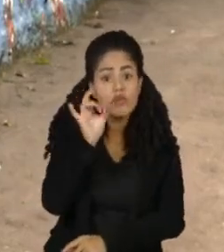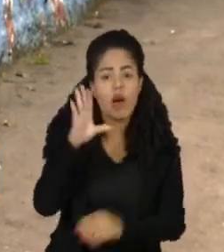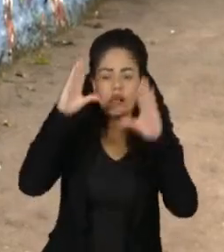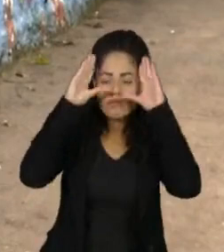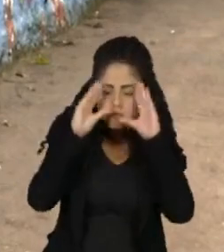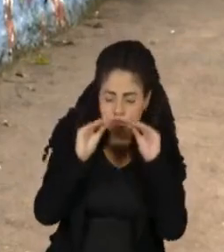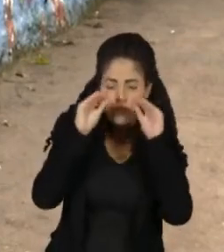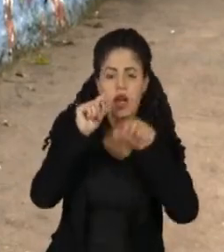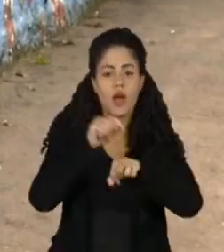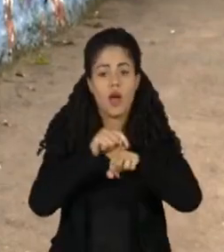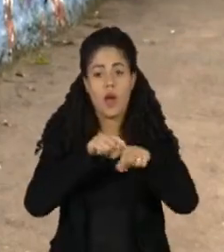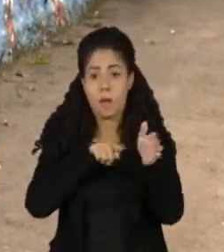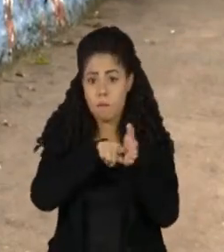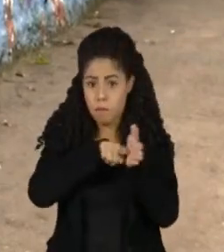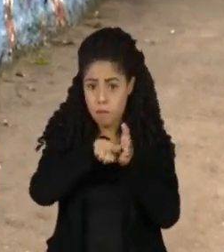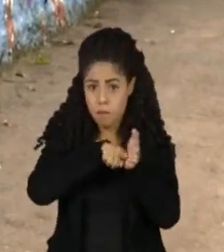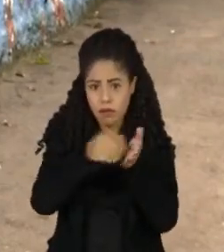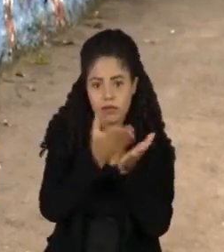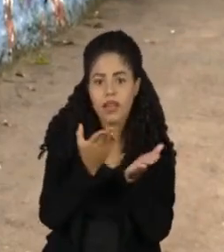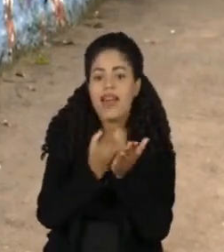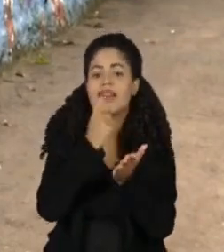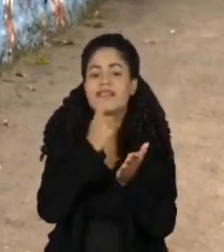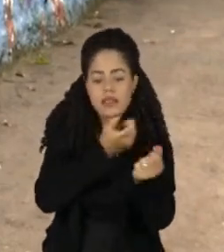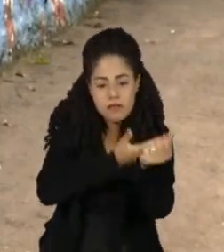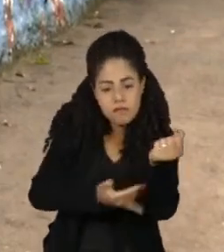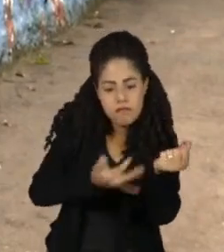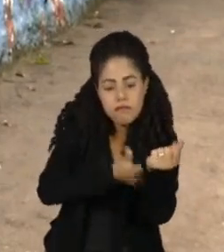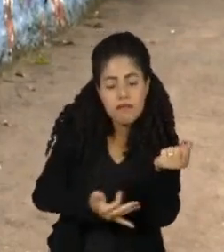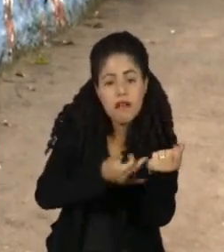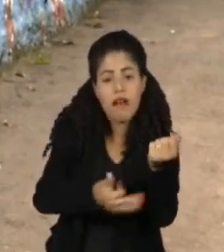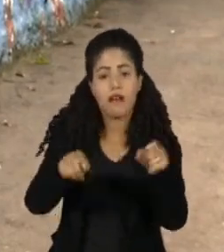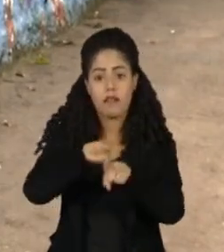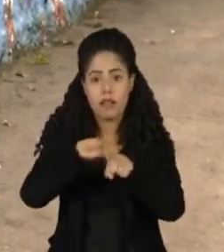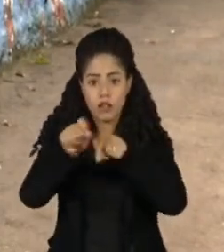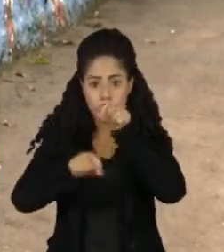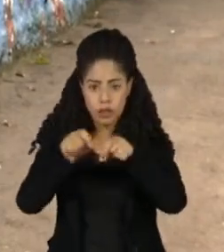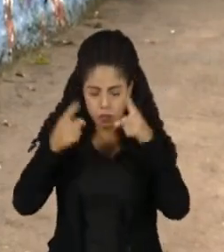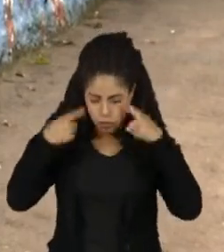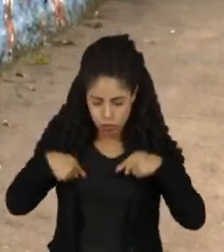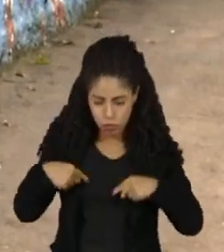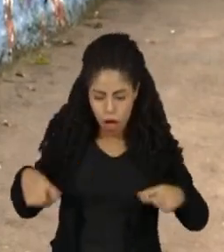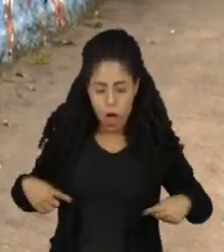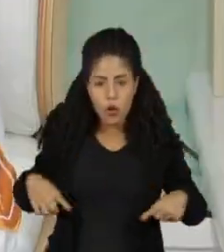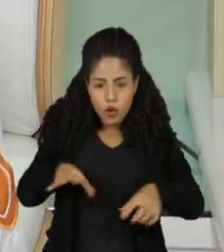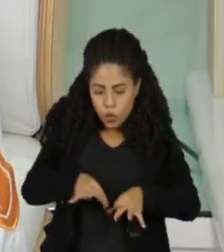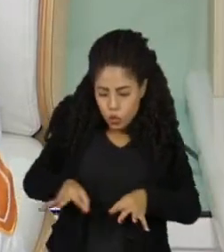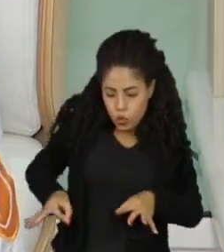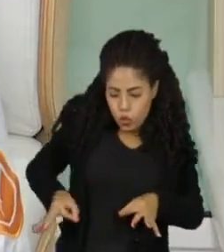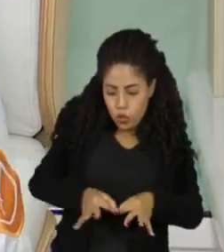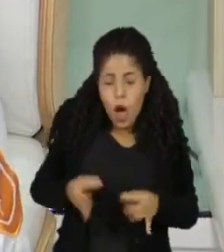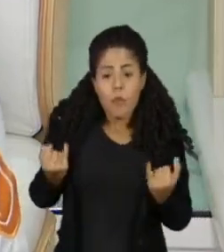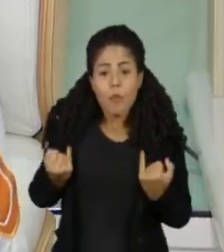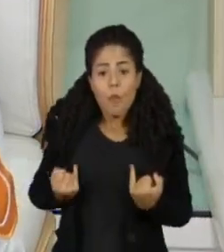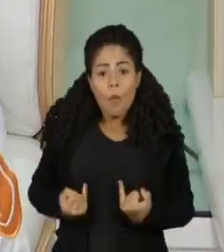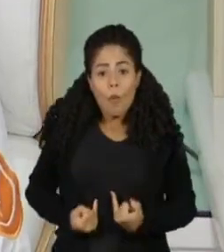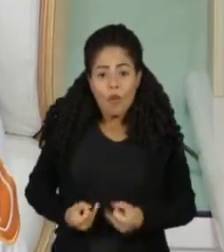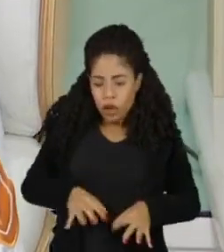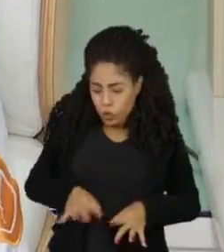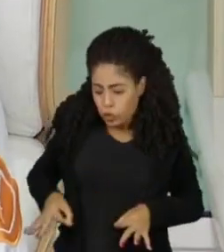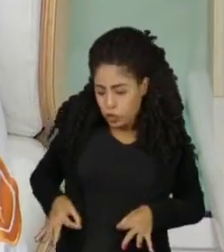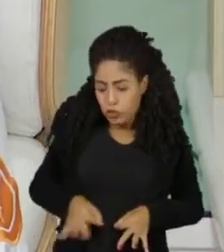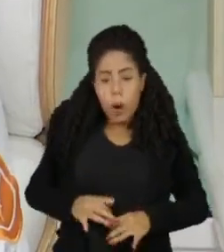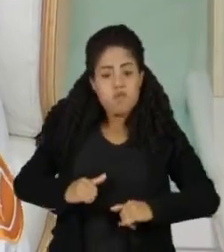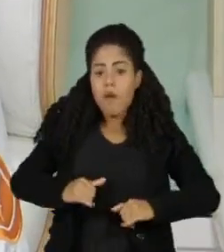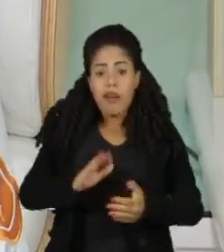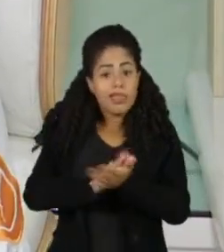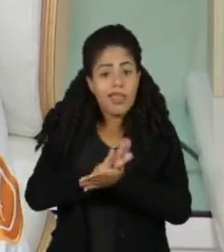apareceu nos exames de sangue e na circunferência da cintura das crianças. Quanto mais as crianças tinham